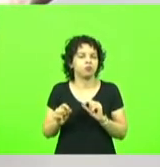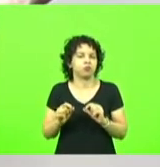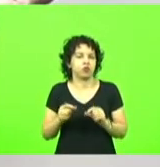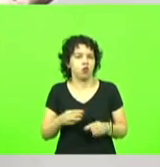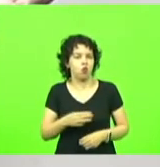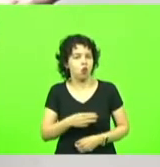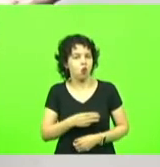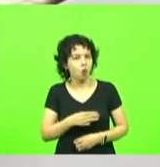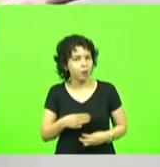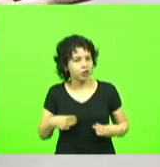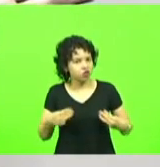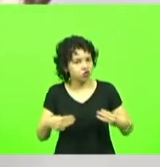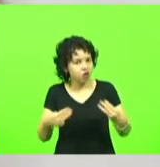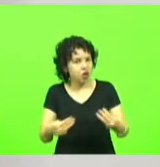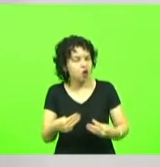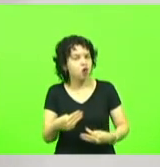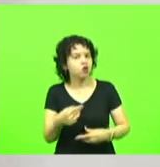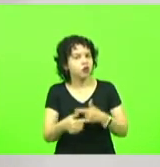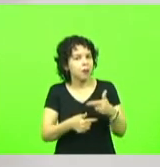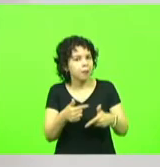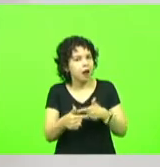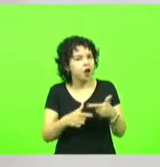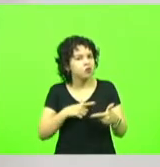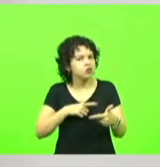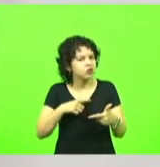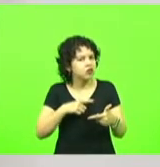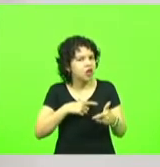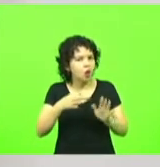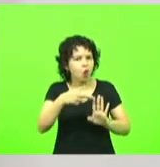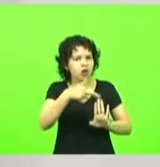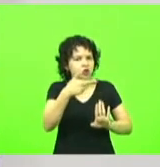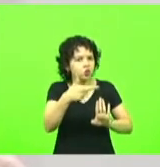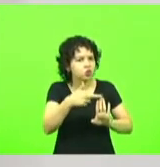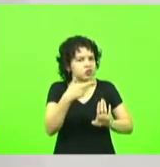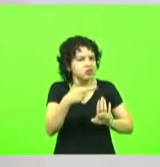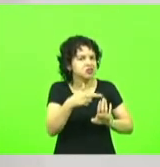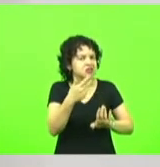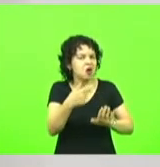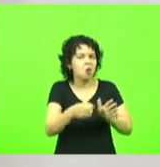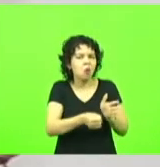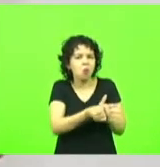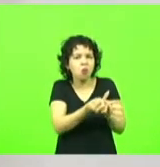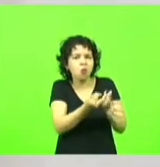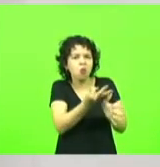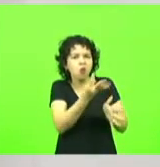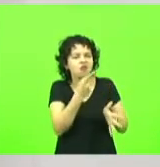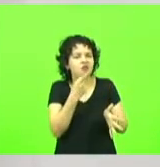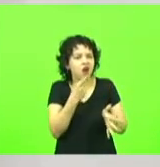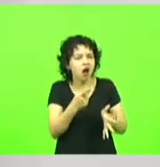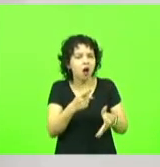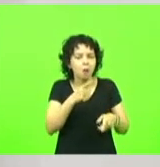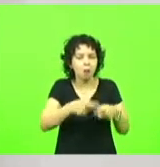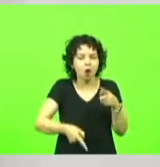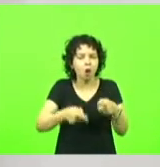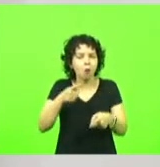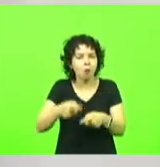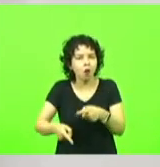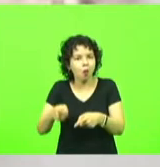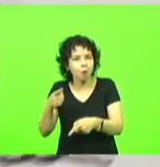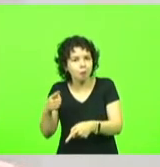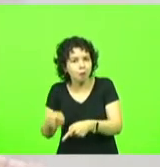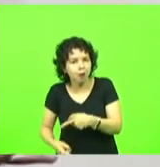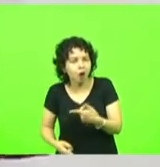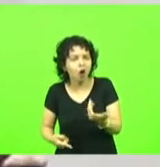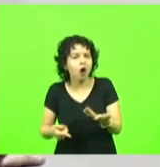resoluções dizendo que não pode isso que não pode aquilo uma dificuldade para alguém empreender